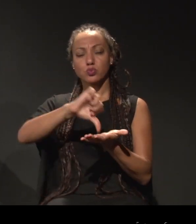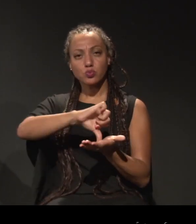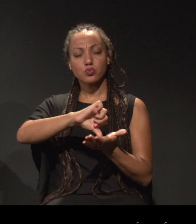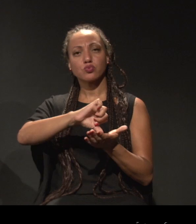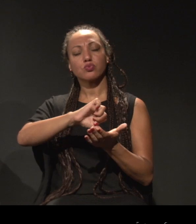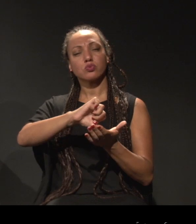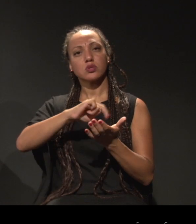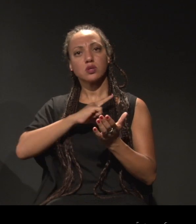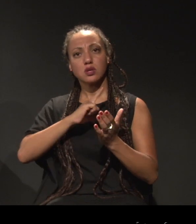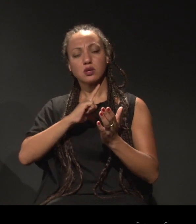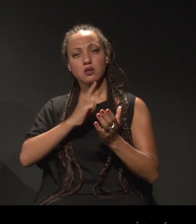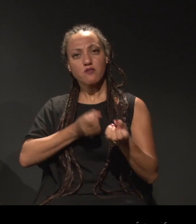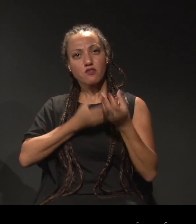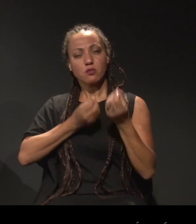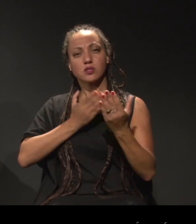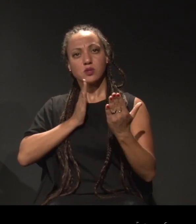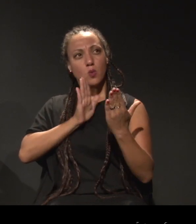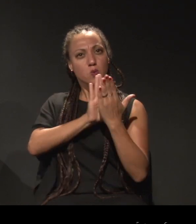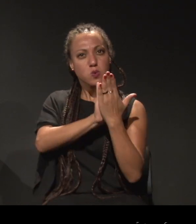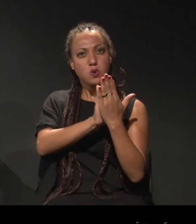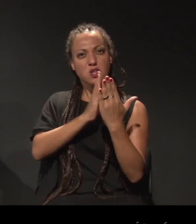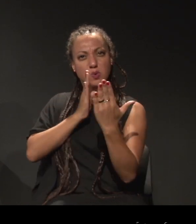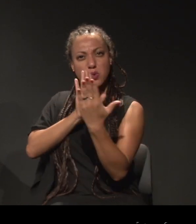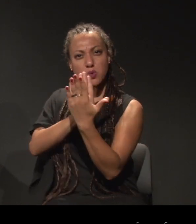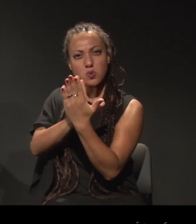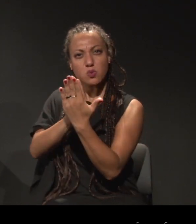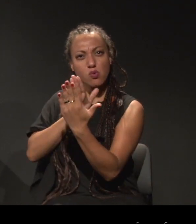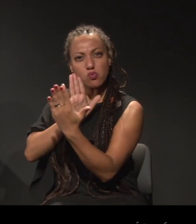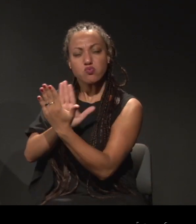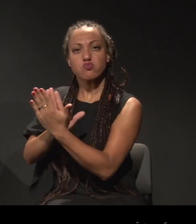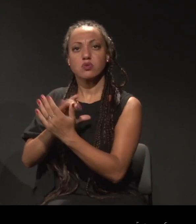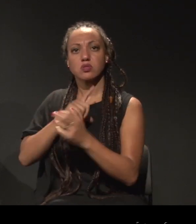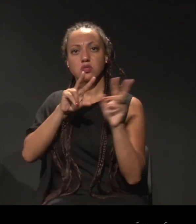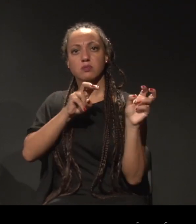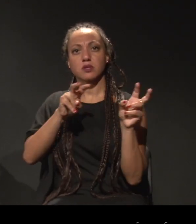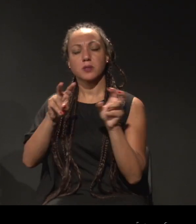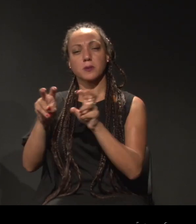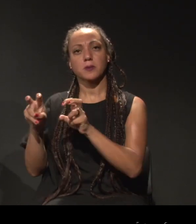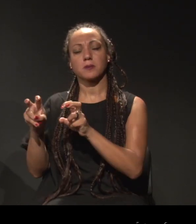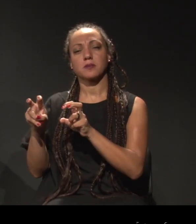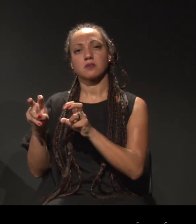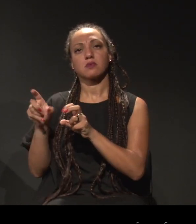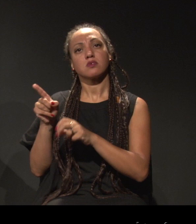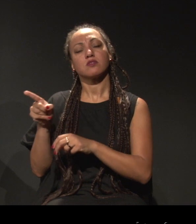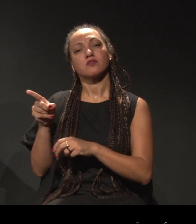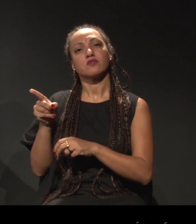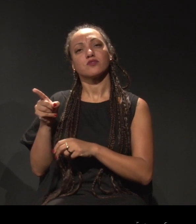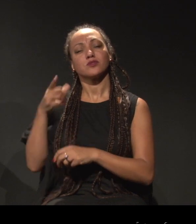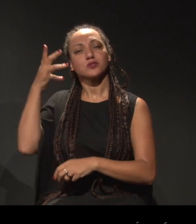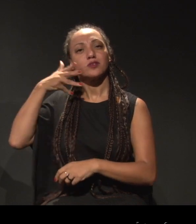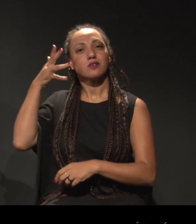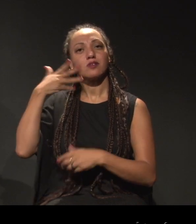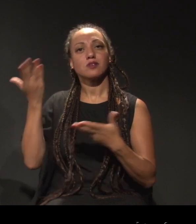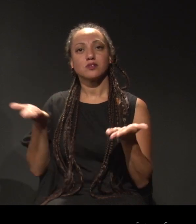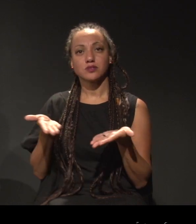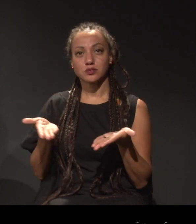confronto dessas informações, desses temas que você traz na tua fala.